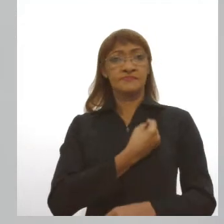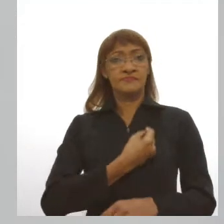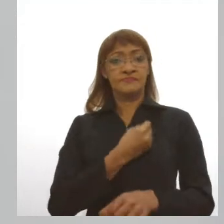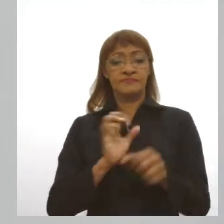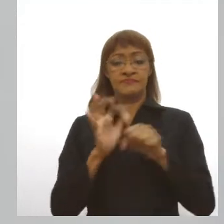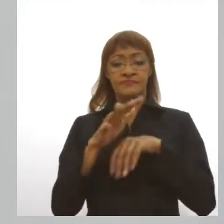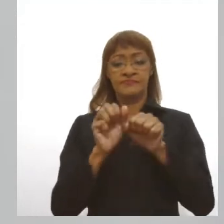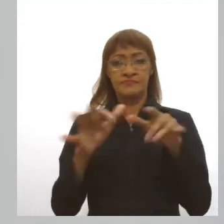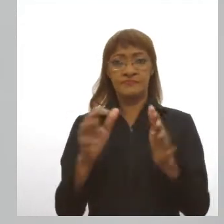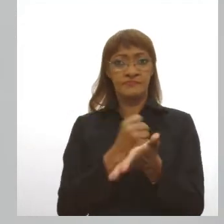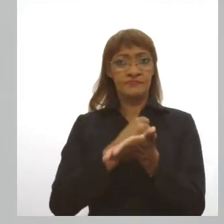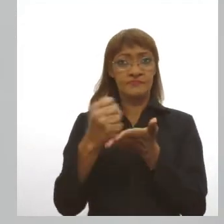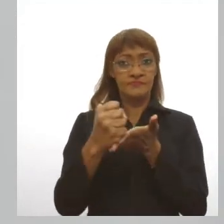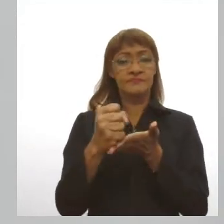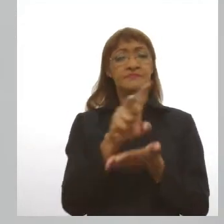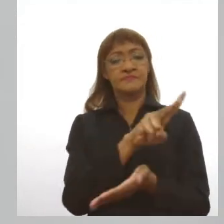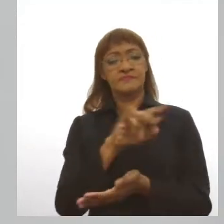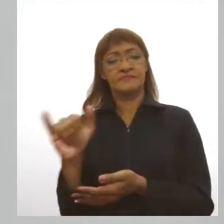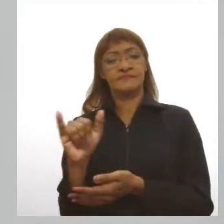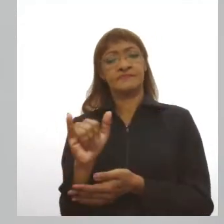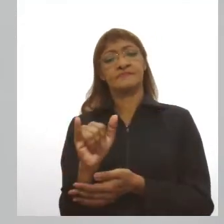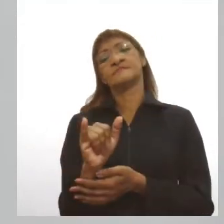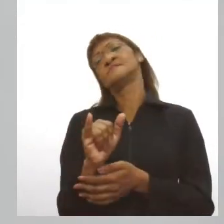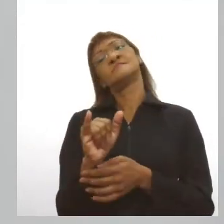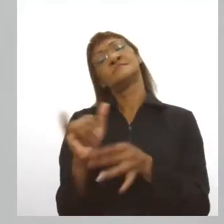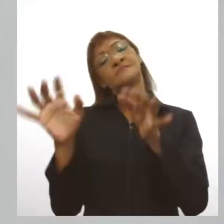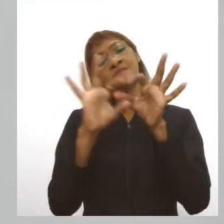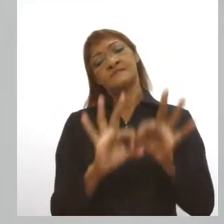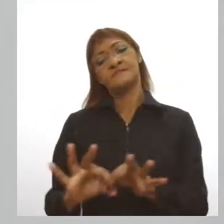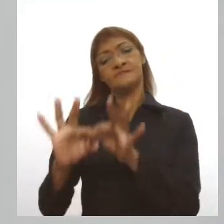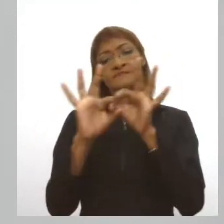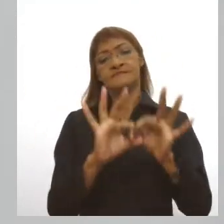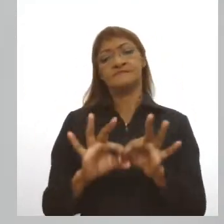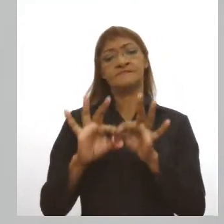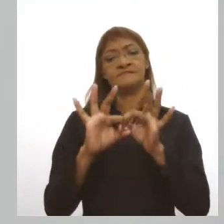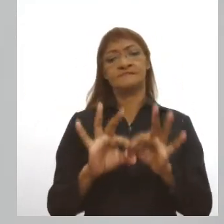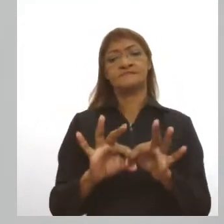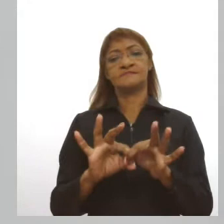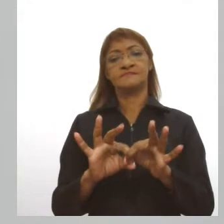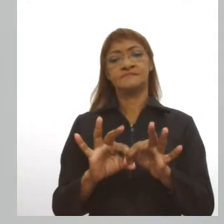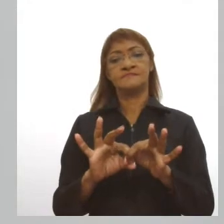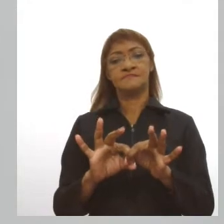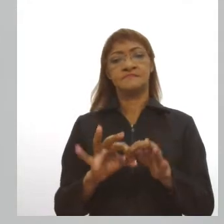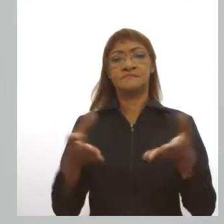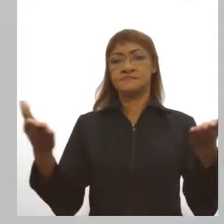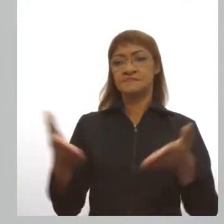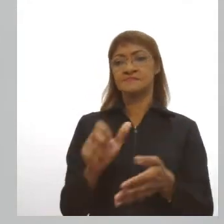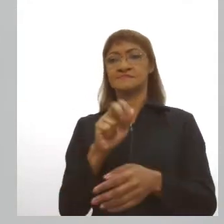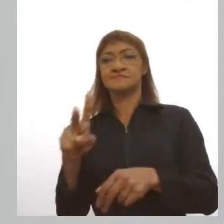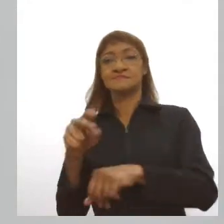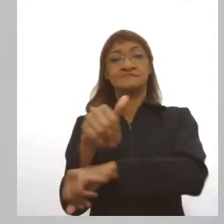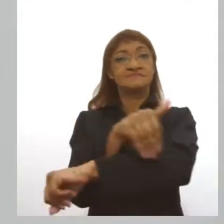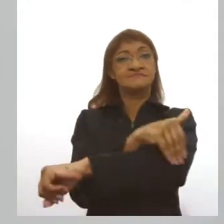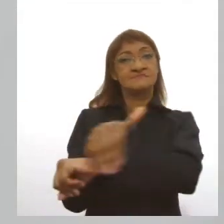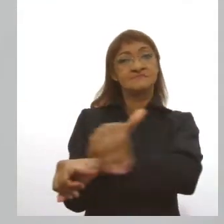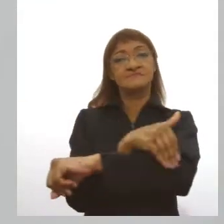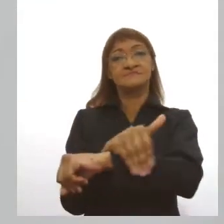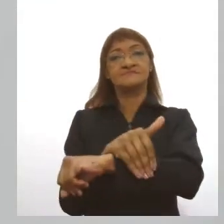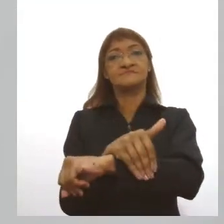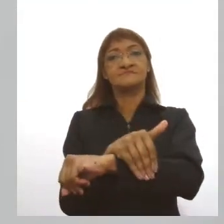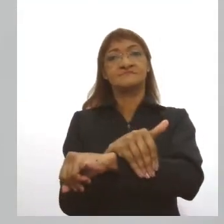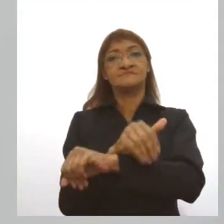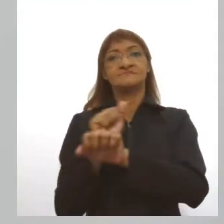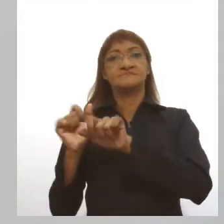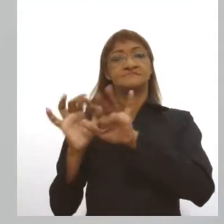precisamos dessa união, que é o carnaval proporciona na avenida, nas ruas, nos clubes,